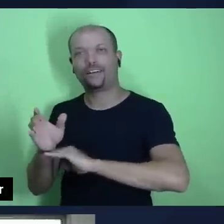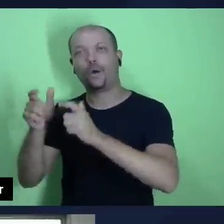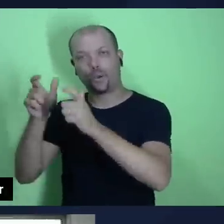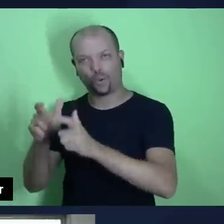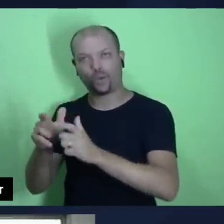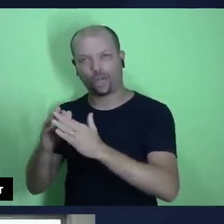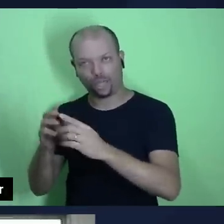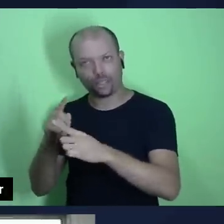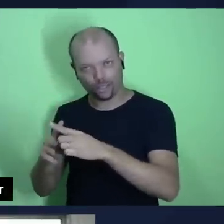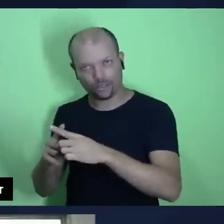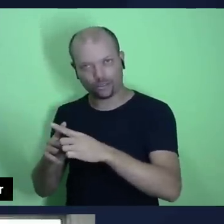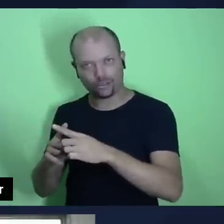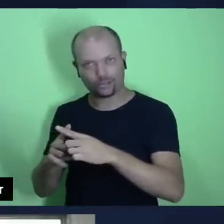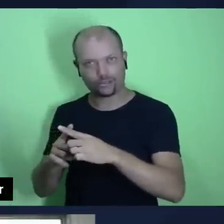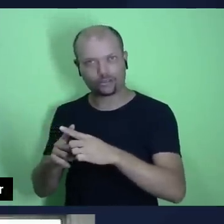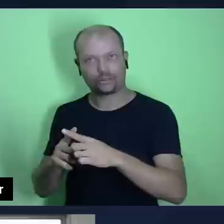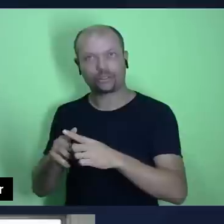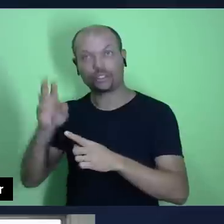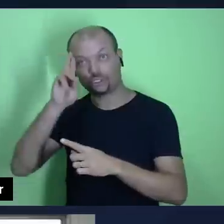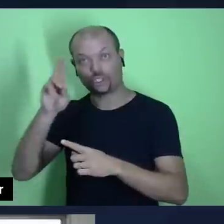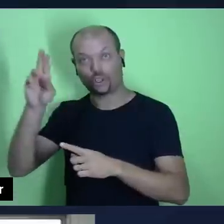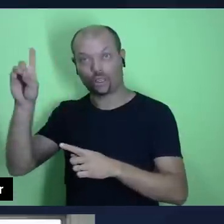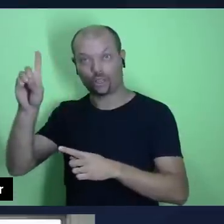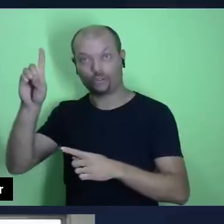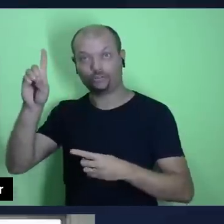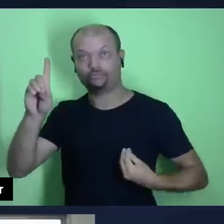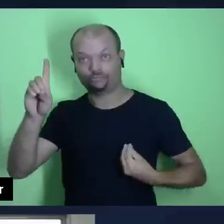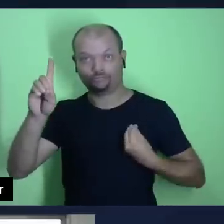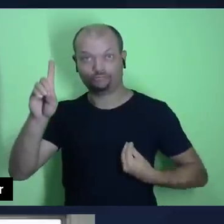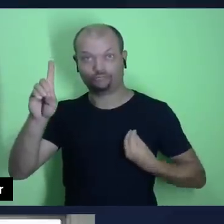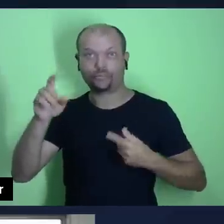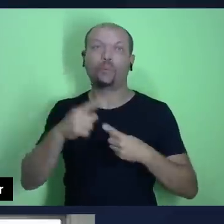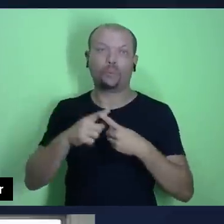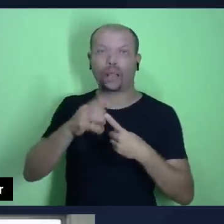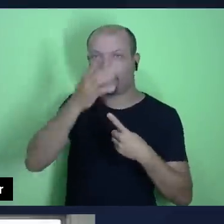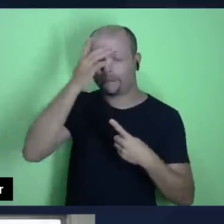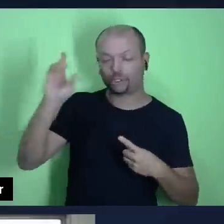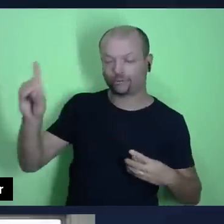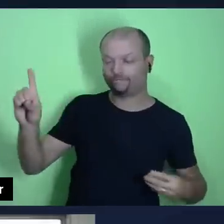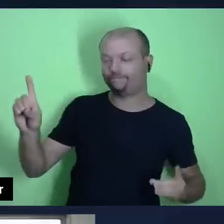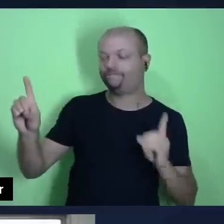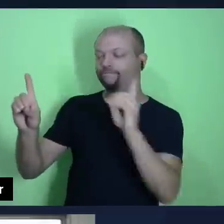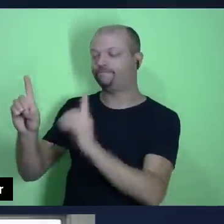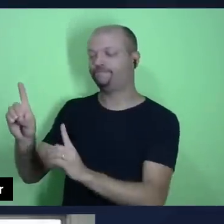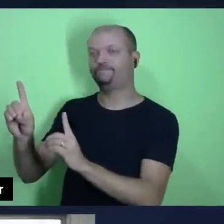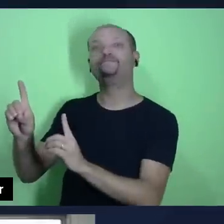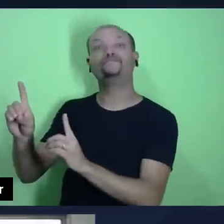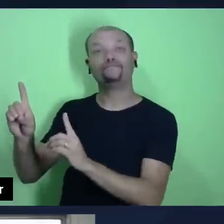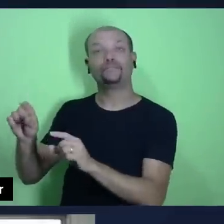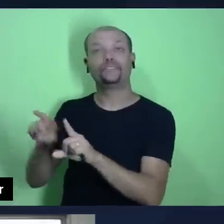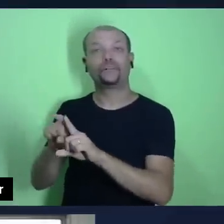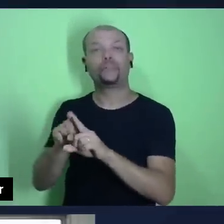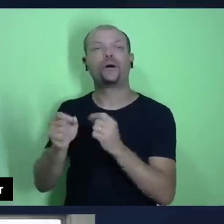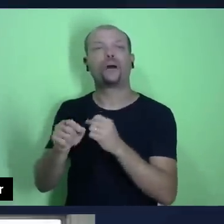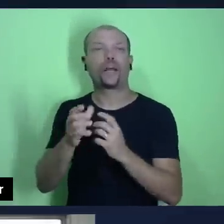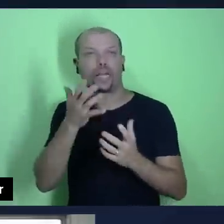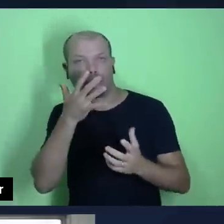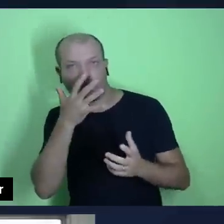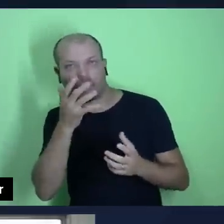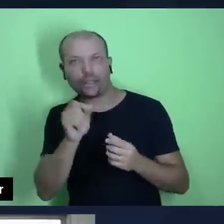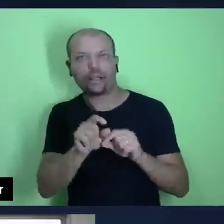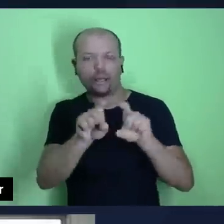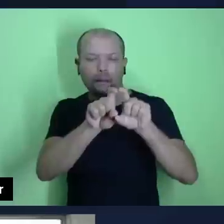onde estava o senhor, porque a pessoa estaria comparecendo perante o senhor, e o interessante, pastor Júlio, que essa frase,